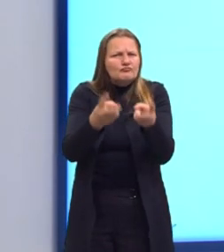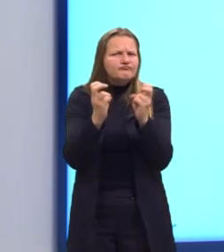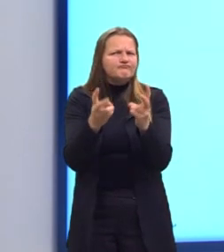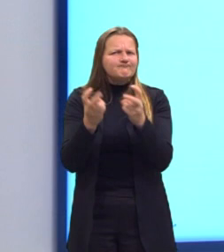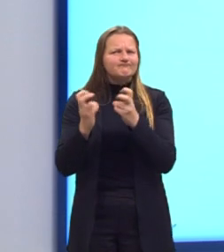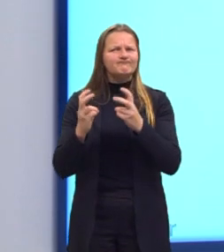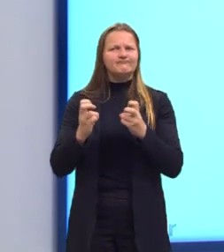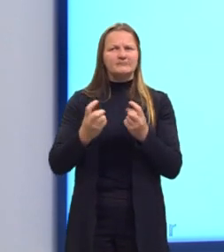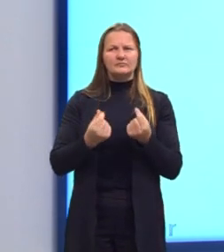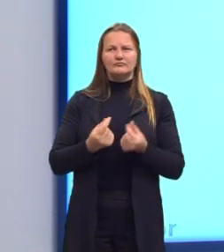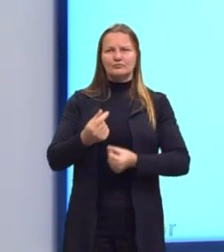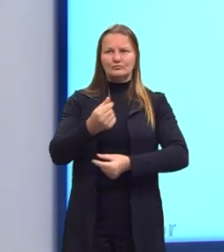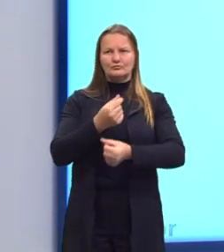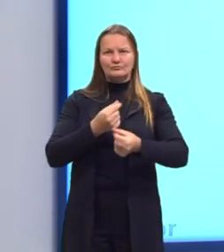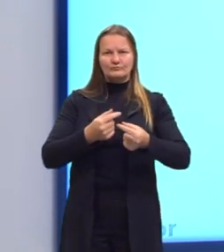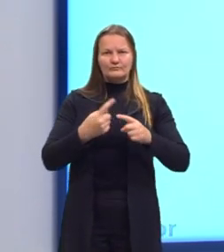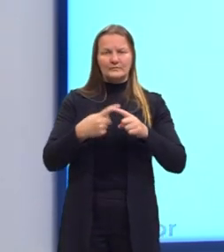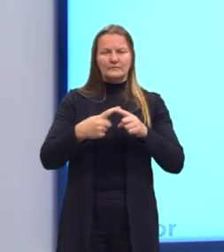pessoas fazem?